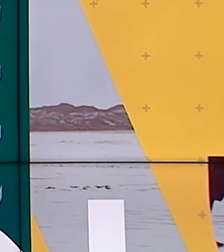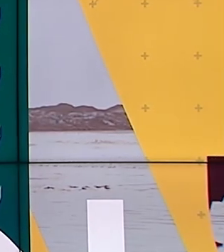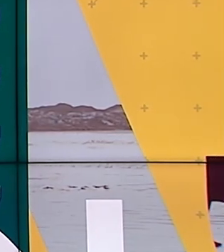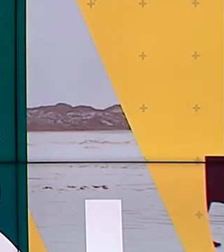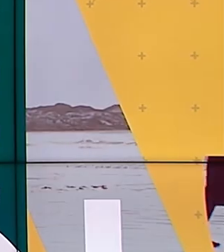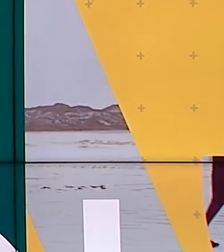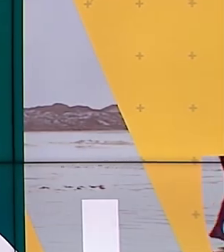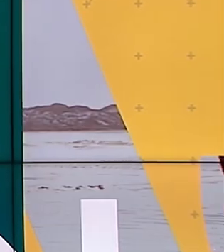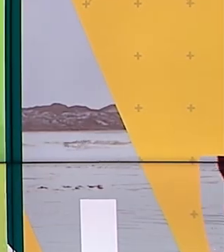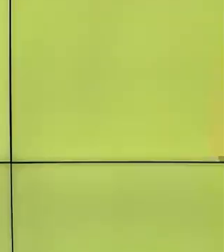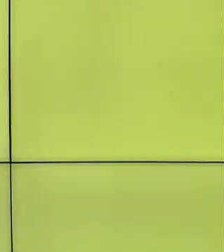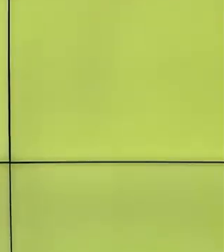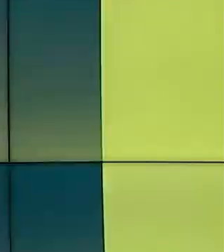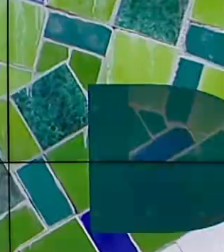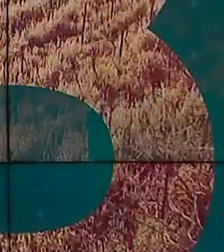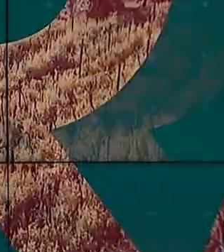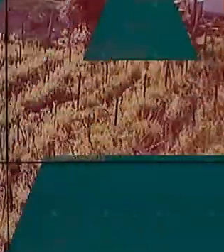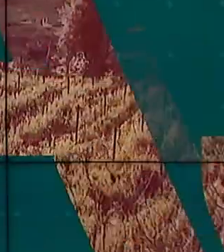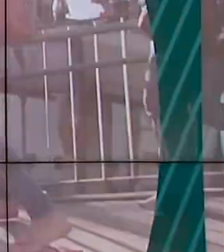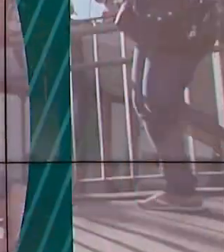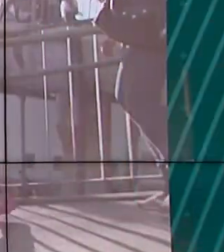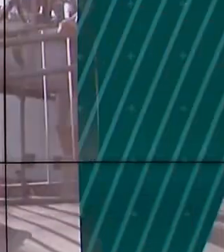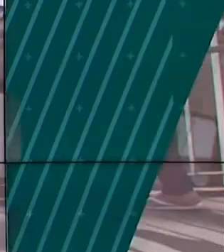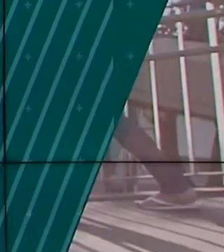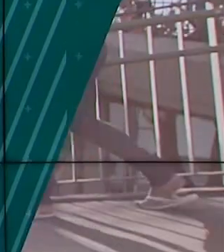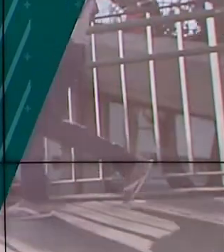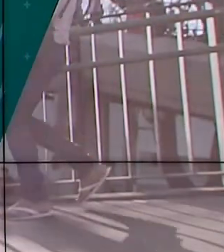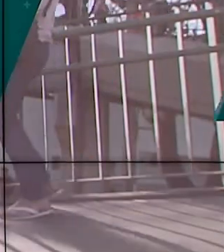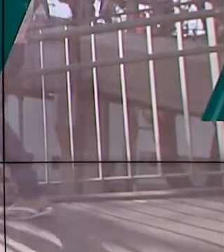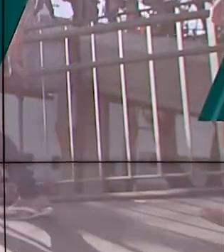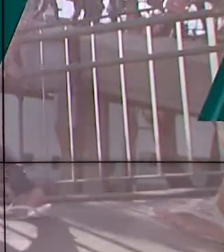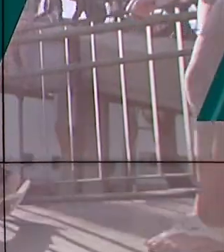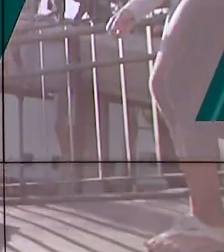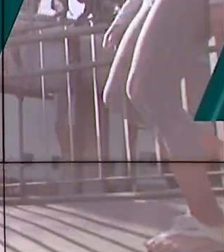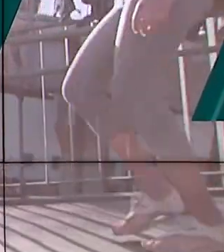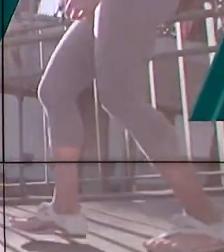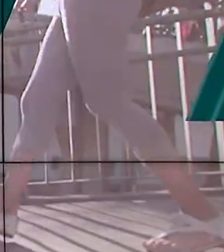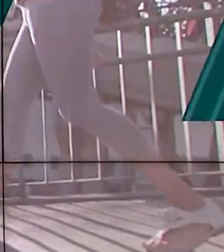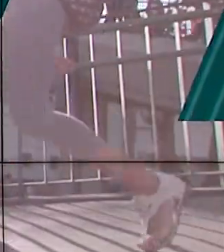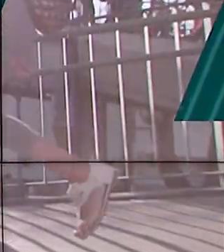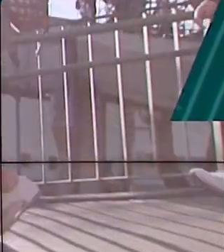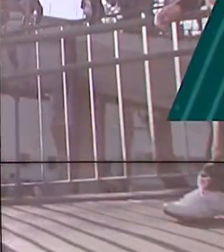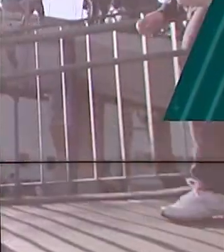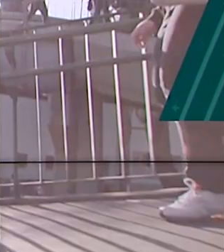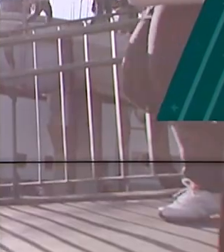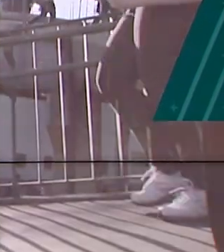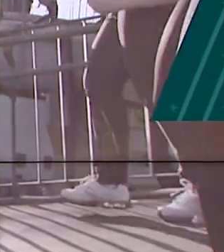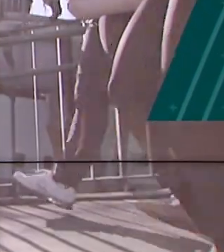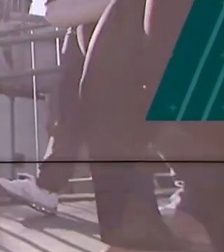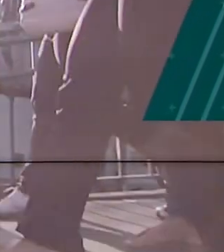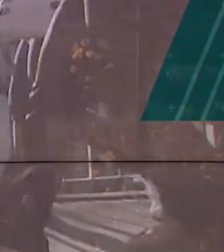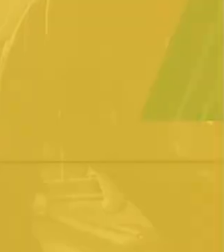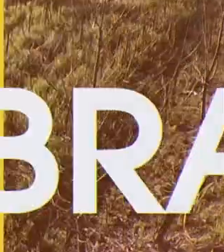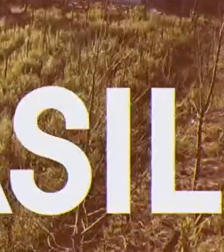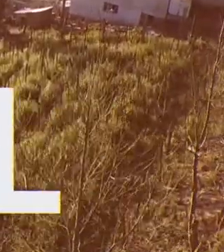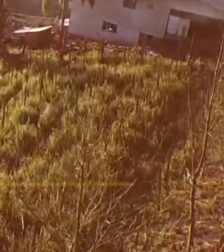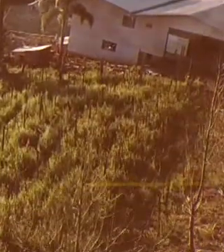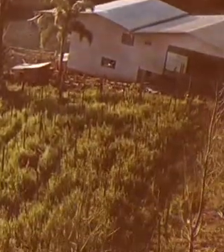programa vai ampliar o atendimento nas unidades básicas de saúde. Fique com a gente, o Brasil em Dia já está no ar.